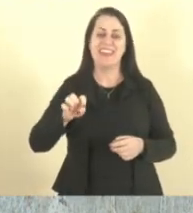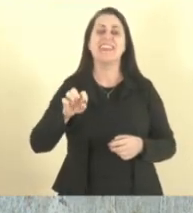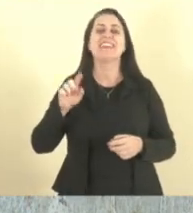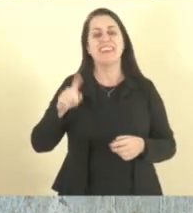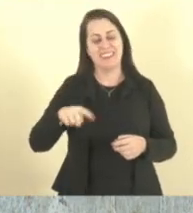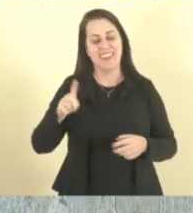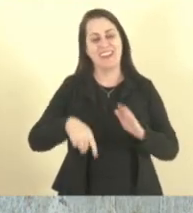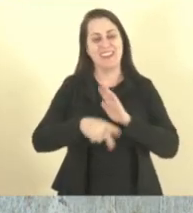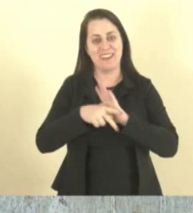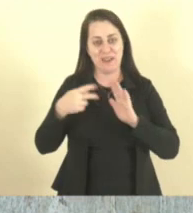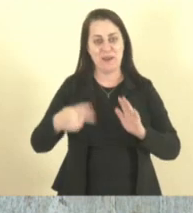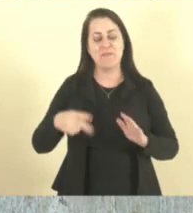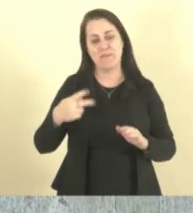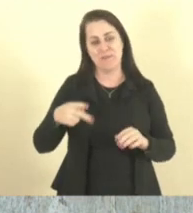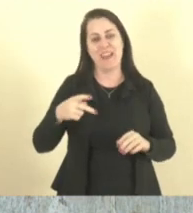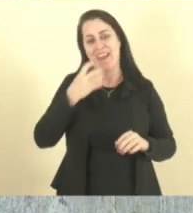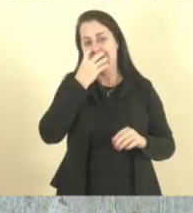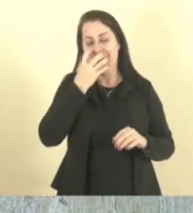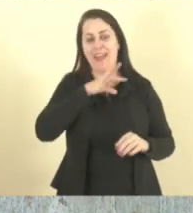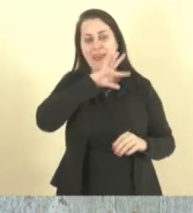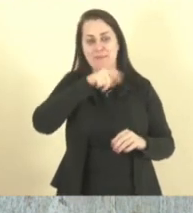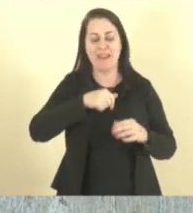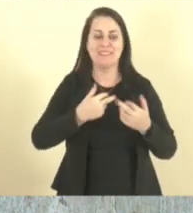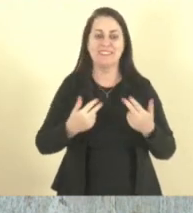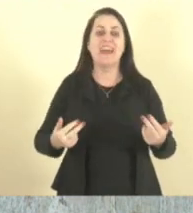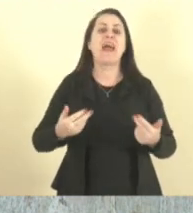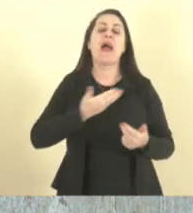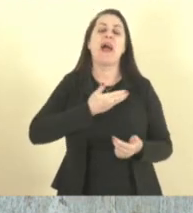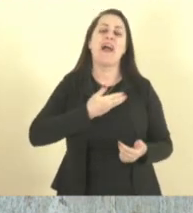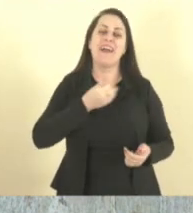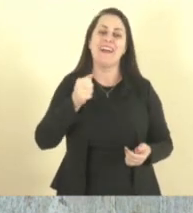aqui. É ao migos de cachorro, né? De ao ao.